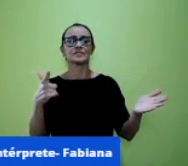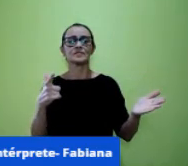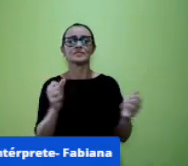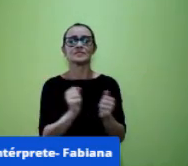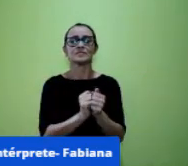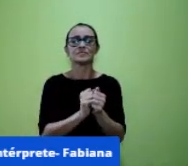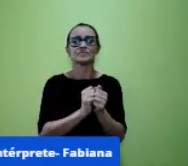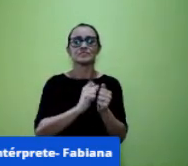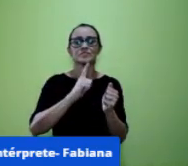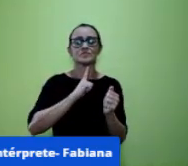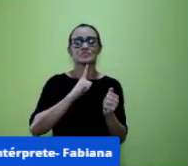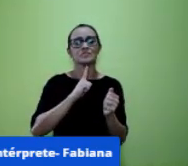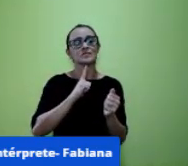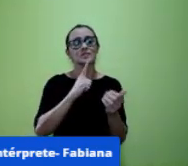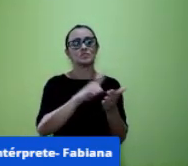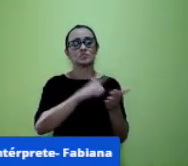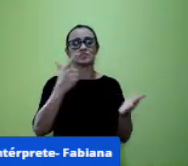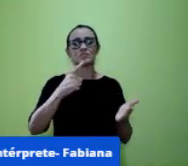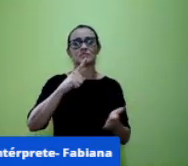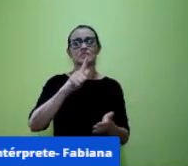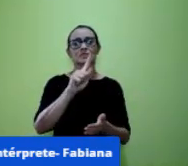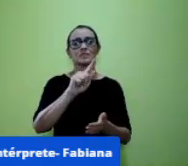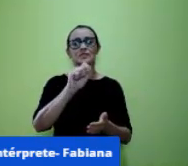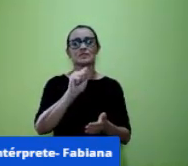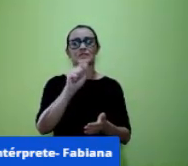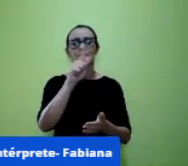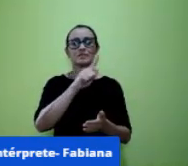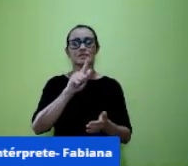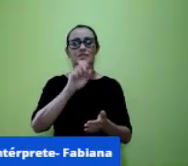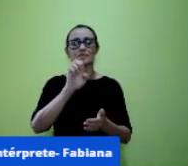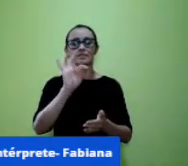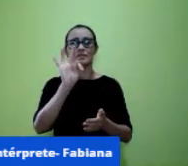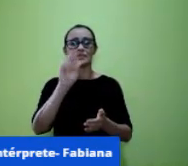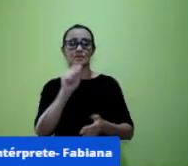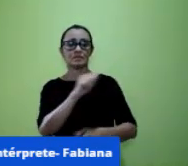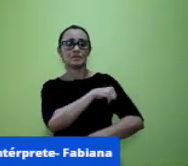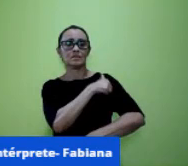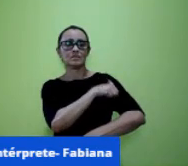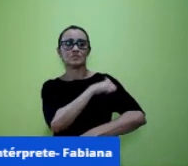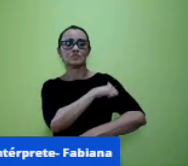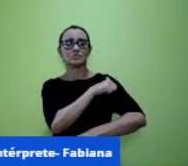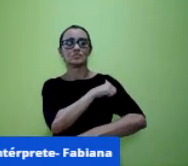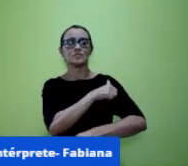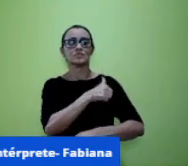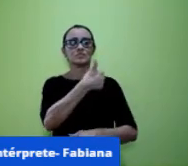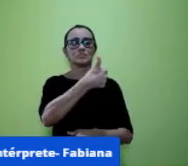Rio de Janeiro aí em 1808 chegando próximo por favor